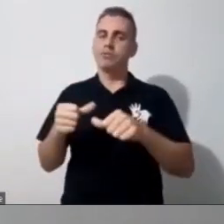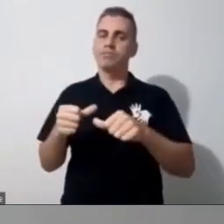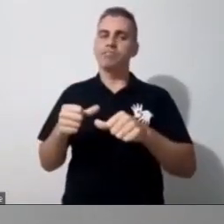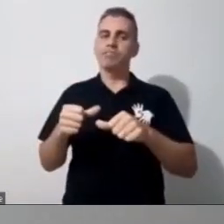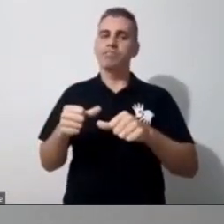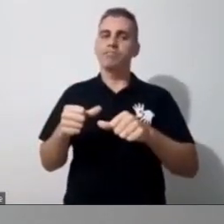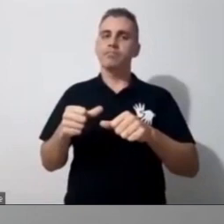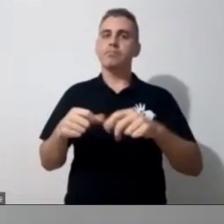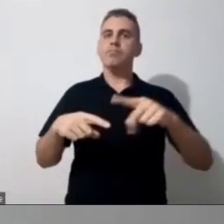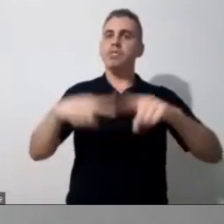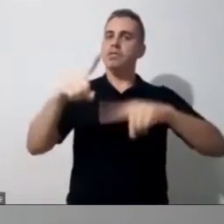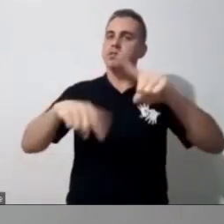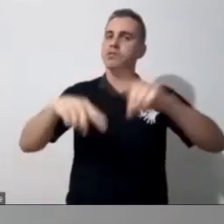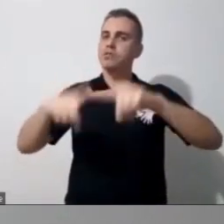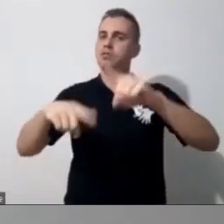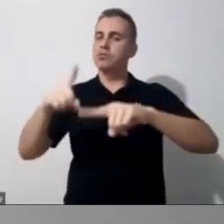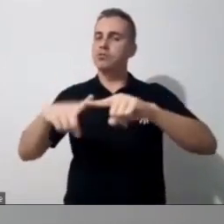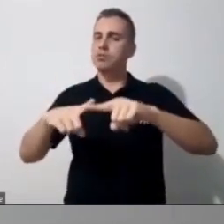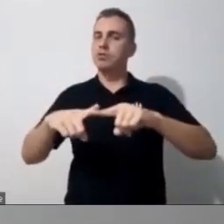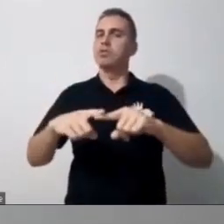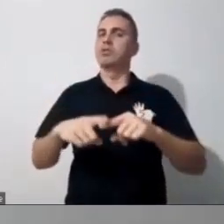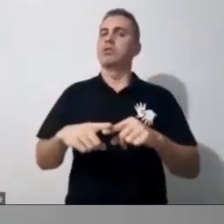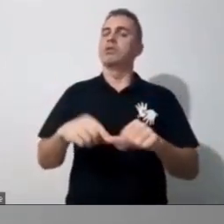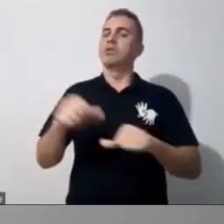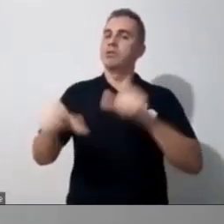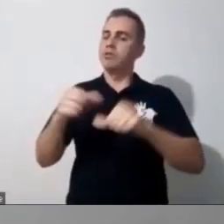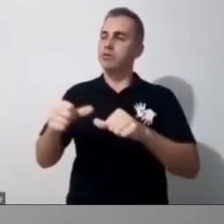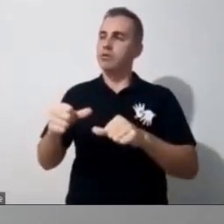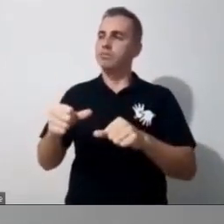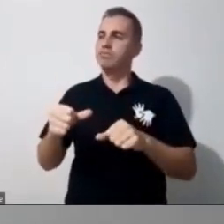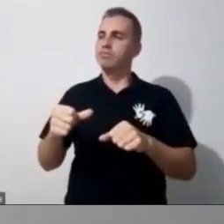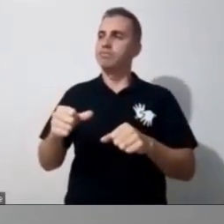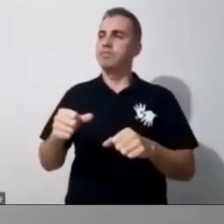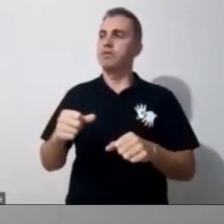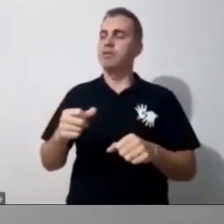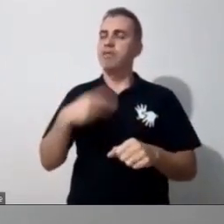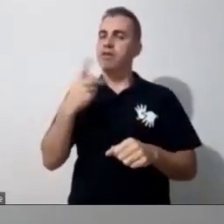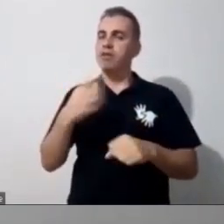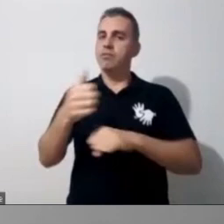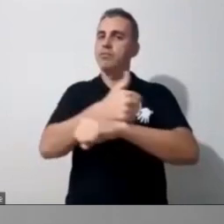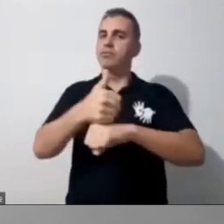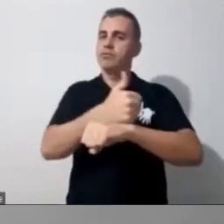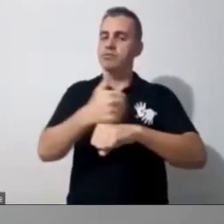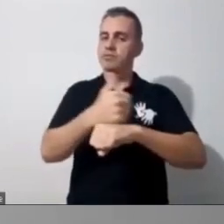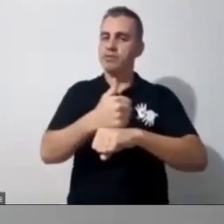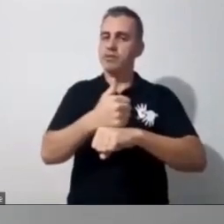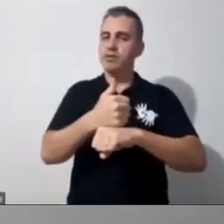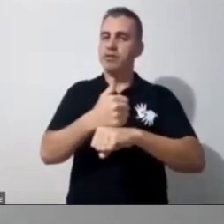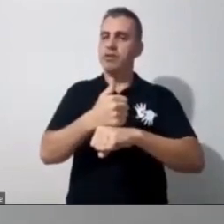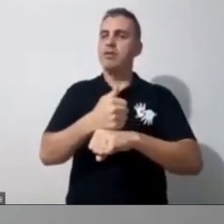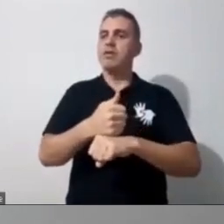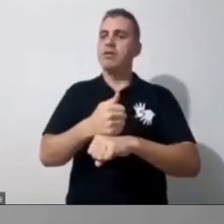tu tem que lidar com a questão profissional e a tua roxina de casa, né? Muitas pessoas